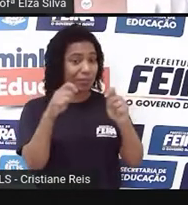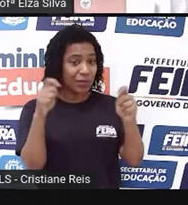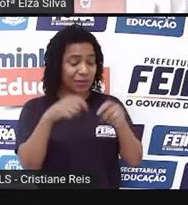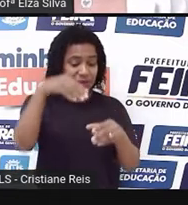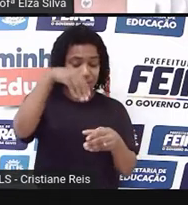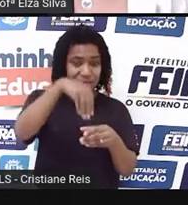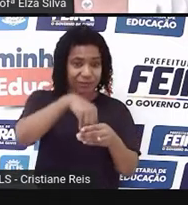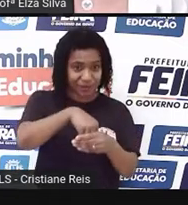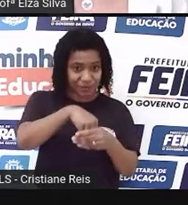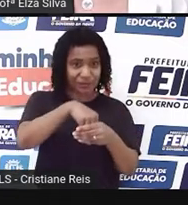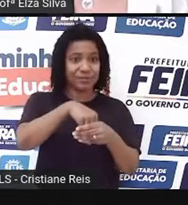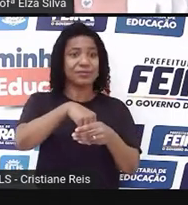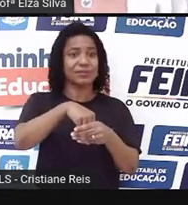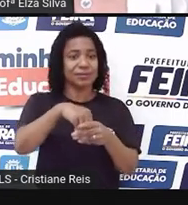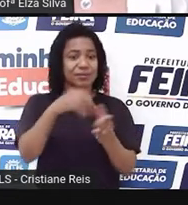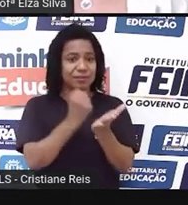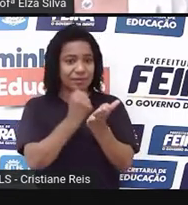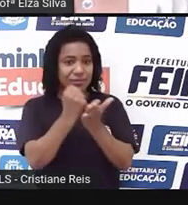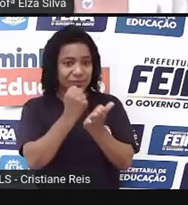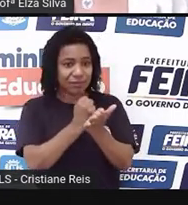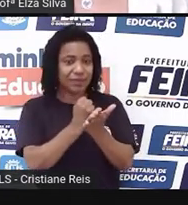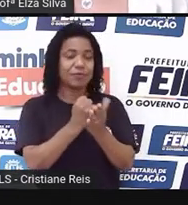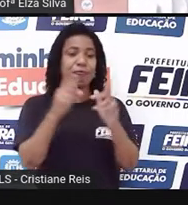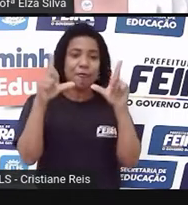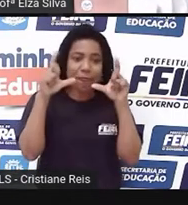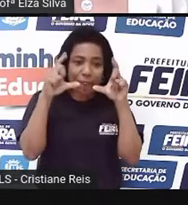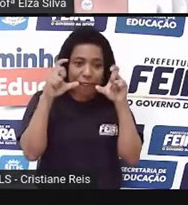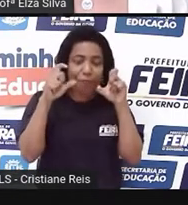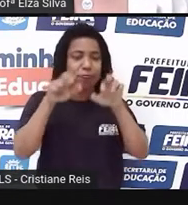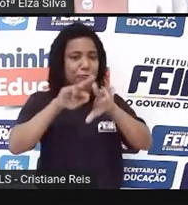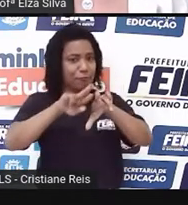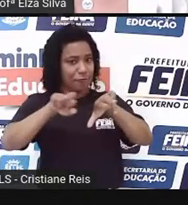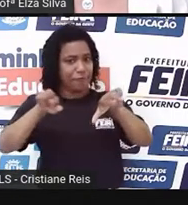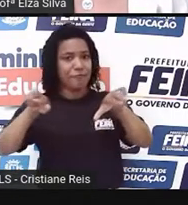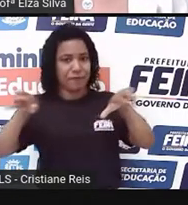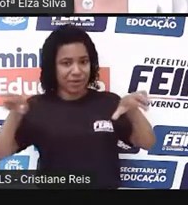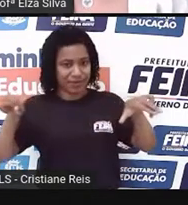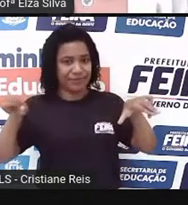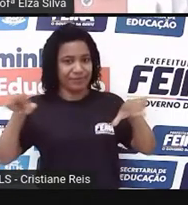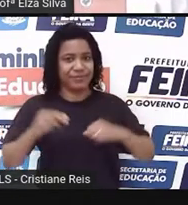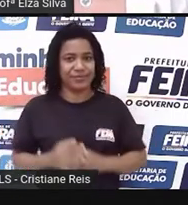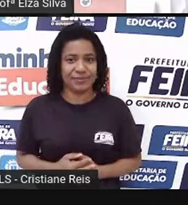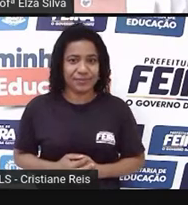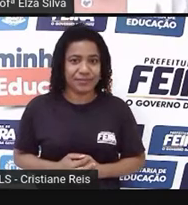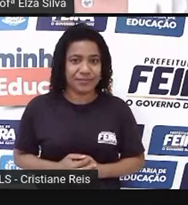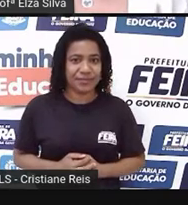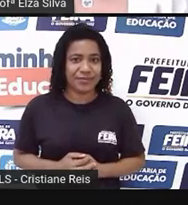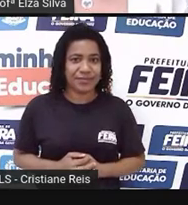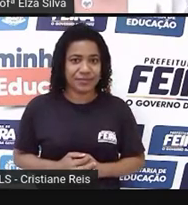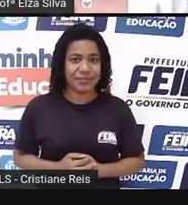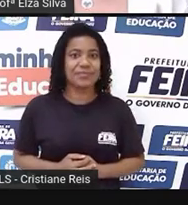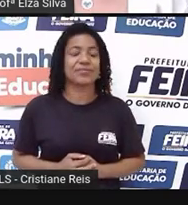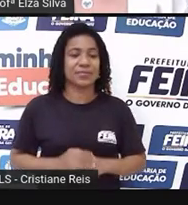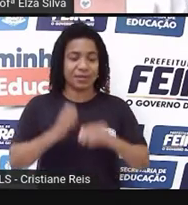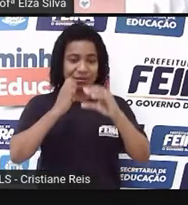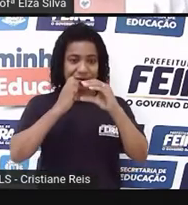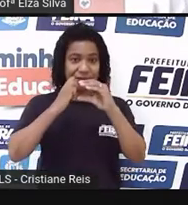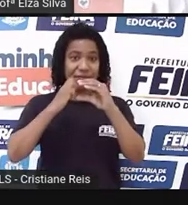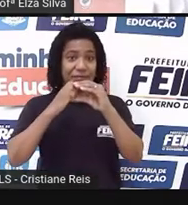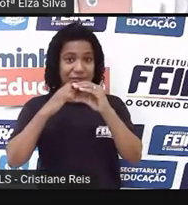envelope, documentos, fotos e outras coisas mais. E no que diz respeito ao e-mail,